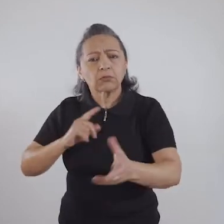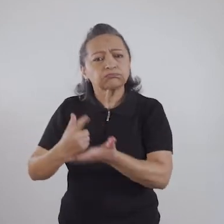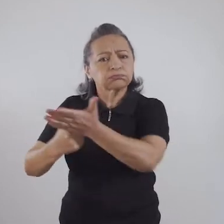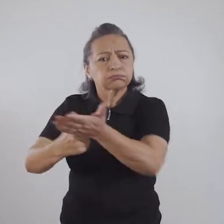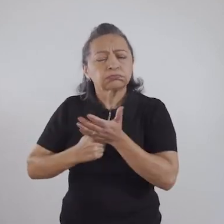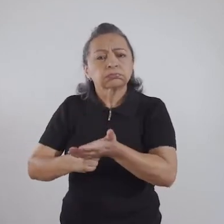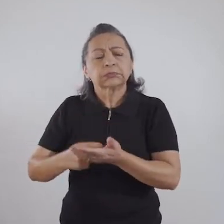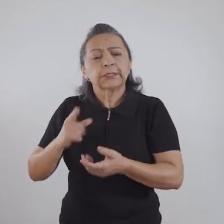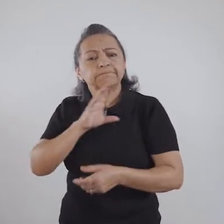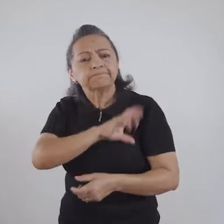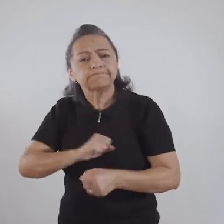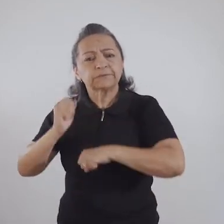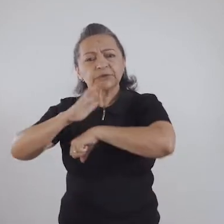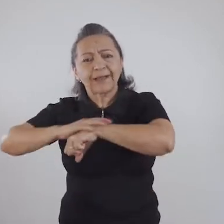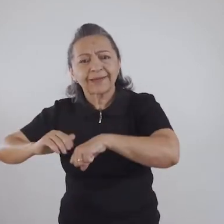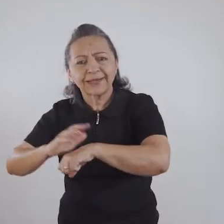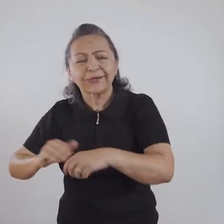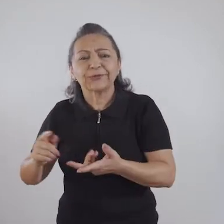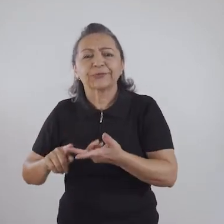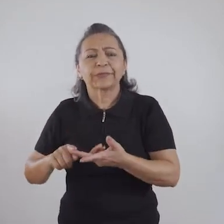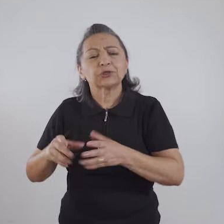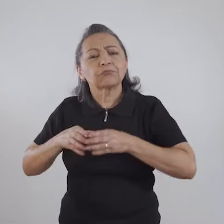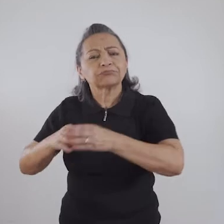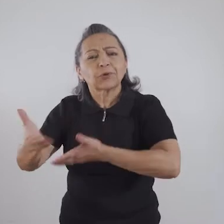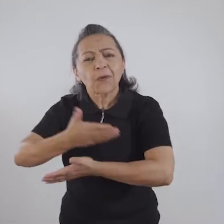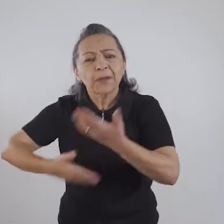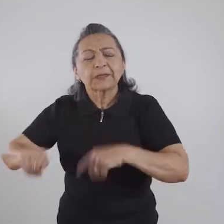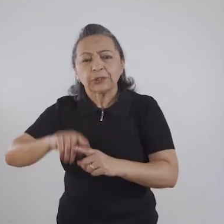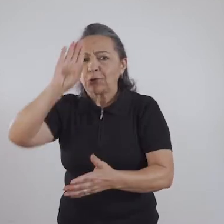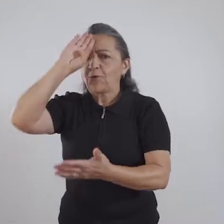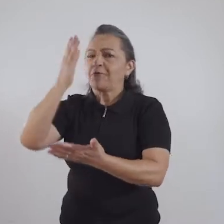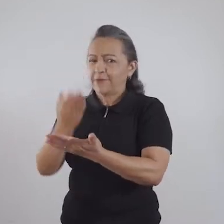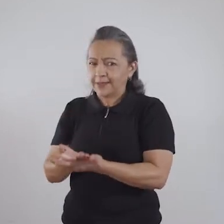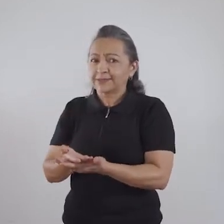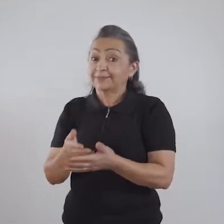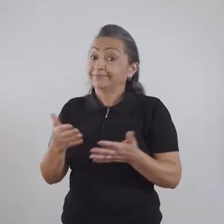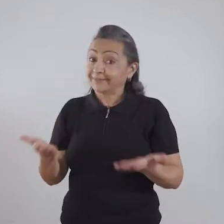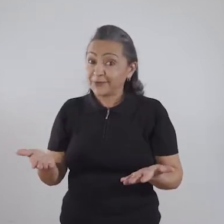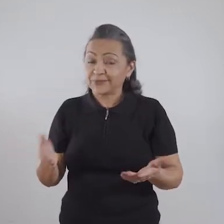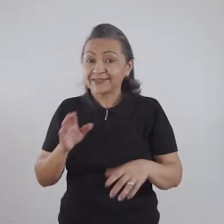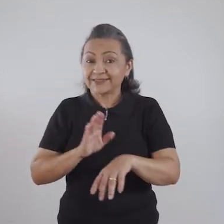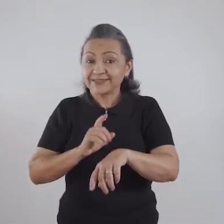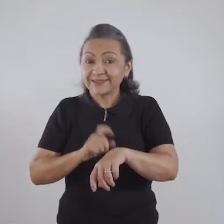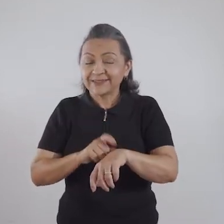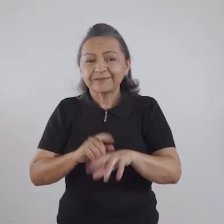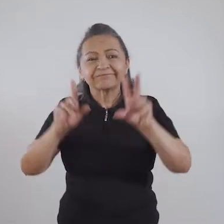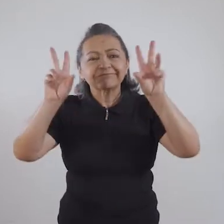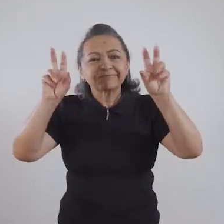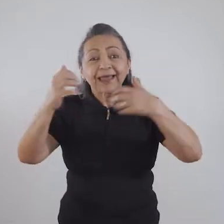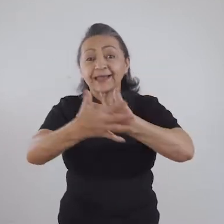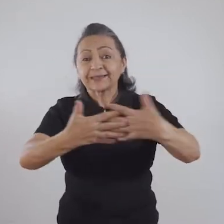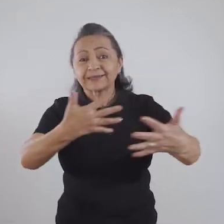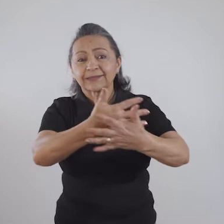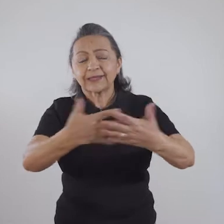afeto, de carinho, de companheirismo e de confiança. Então, quando a gente fala de sexualidade,